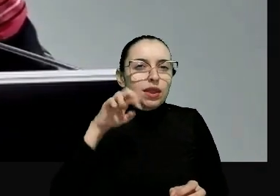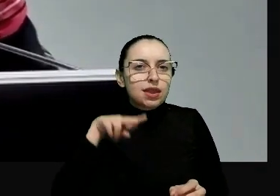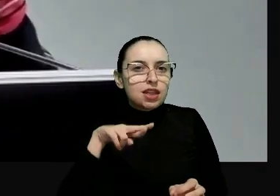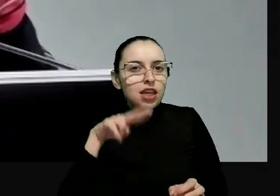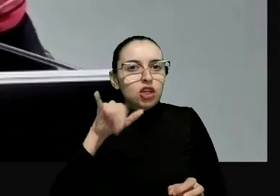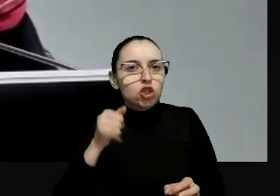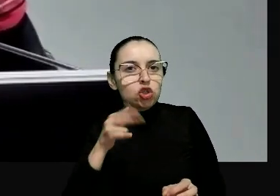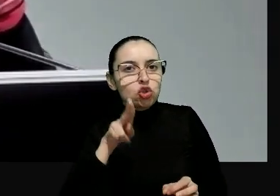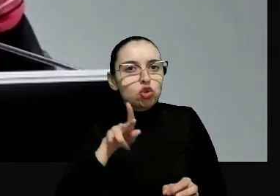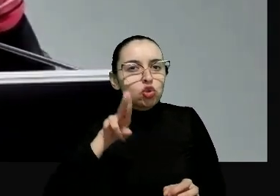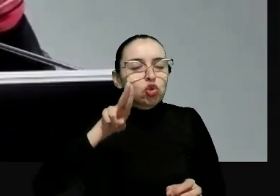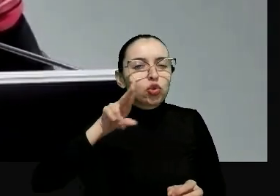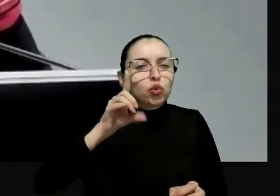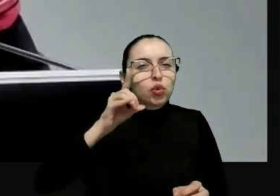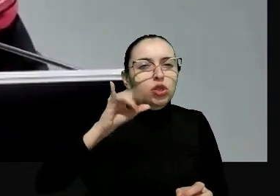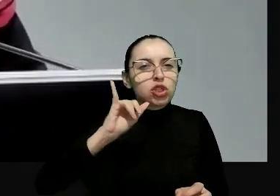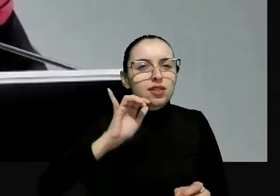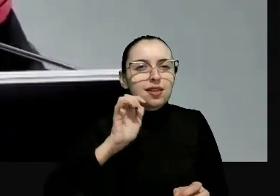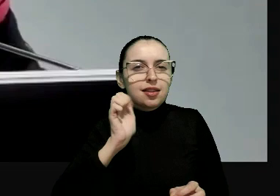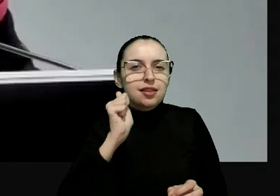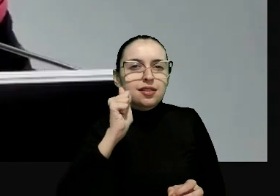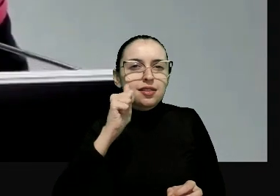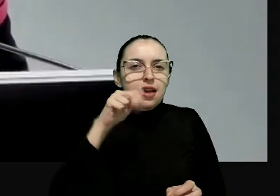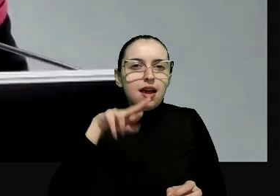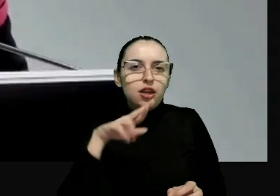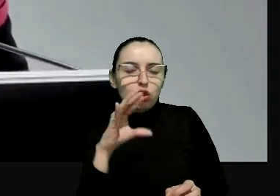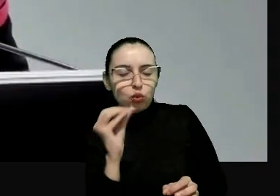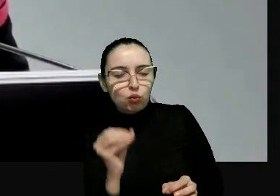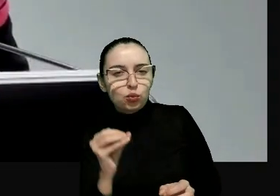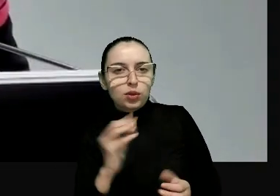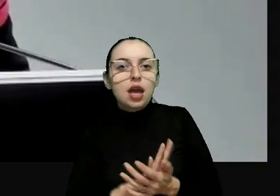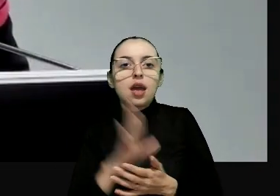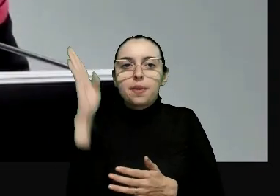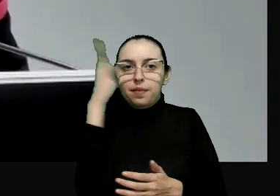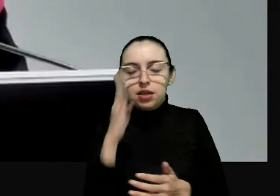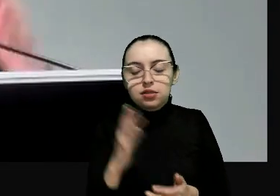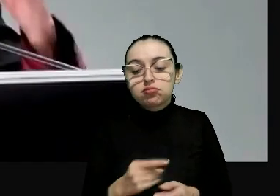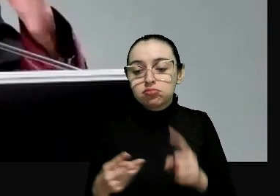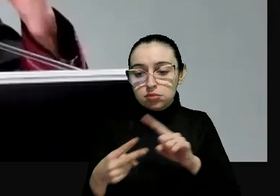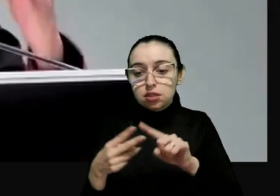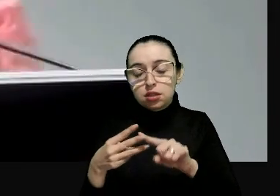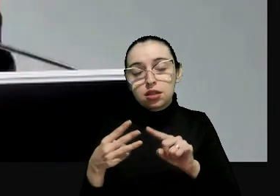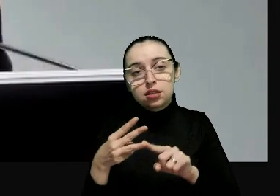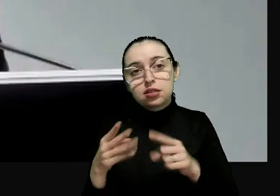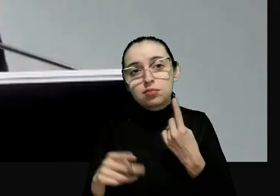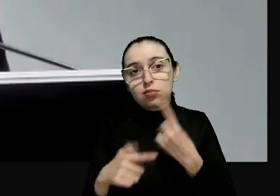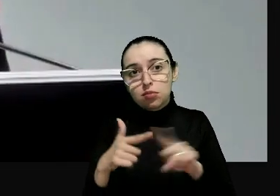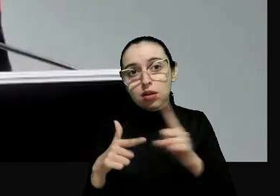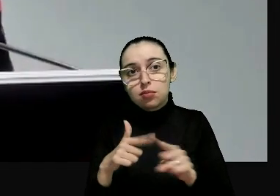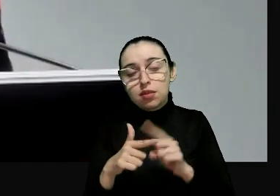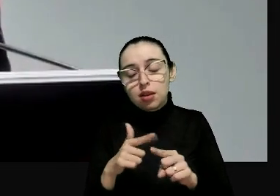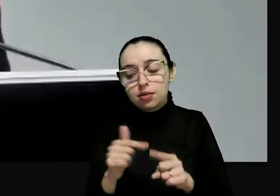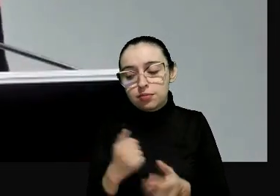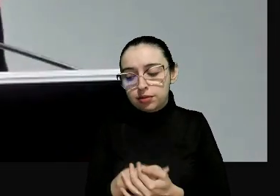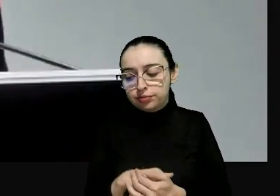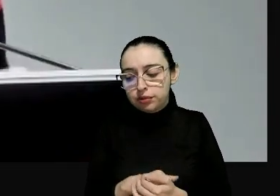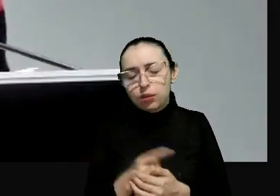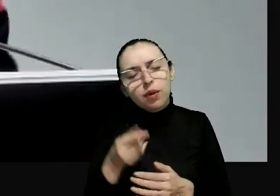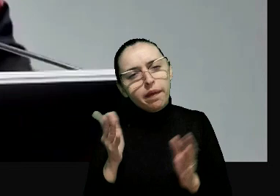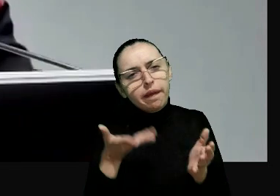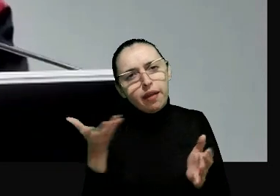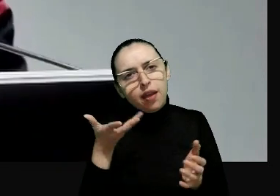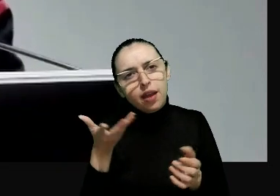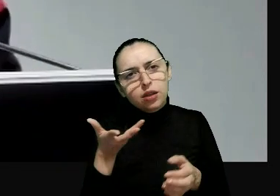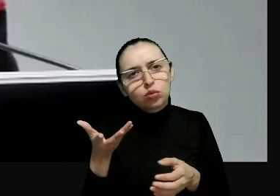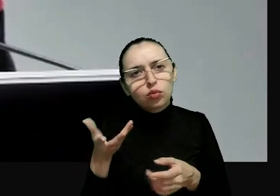muito em razão da contribuição extraordinária do Poder Judiciário Brasileiro. Mas temos os três desafios estruturais e eu queria